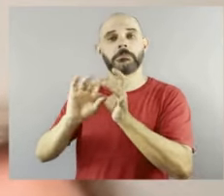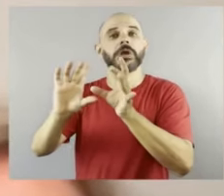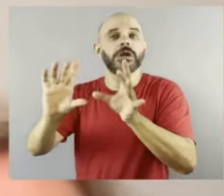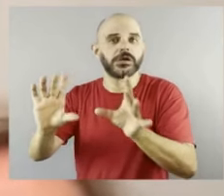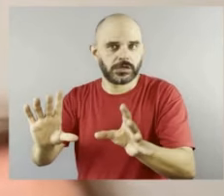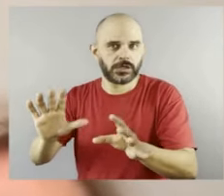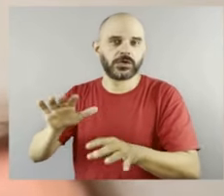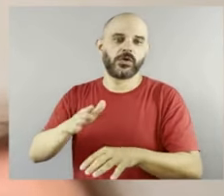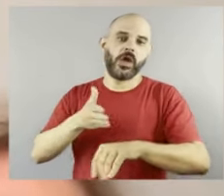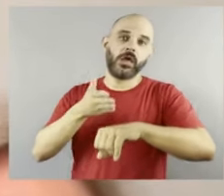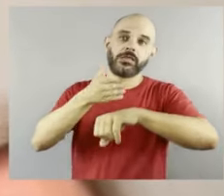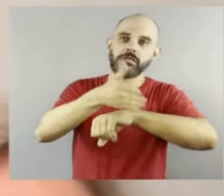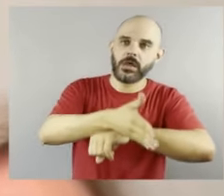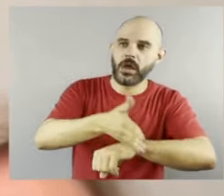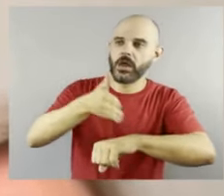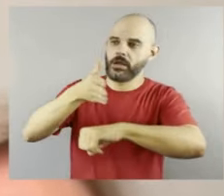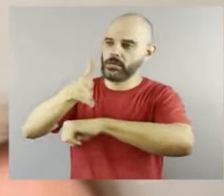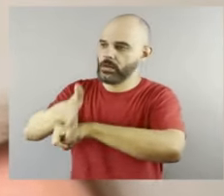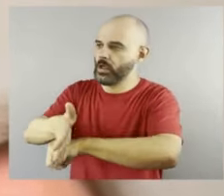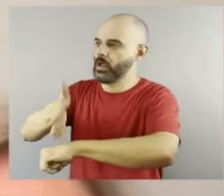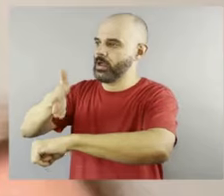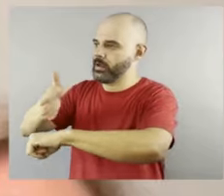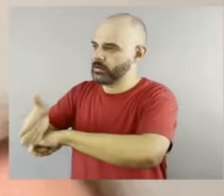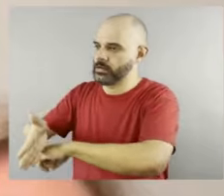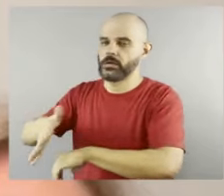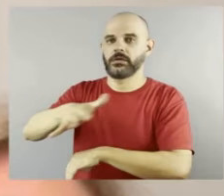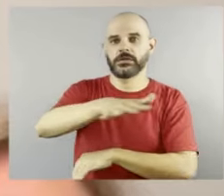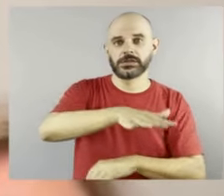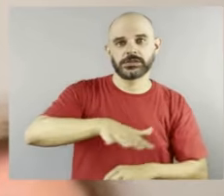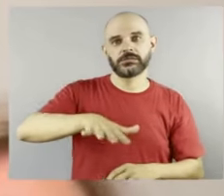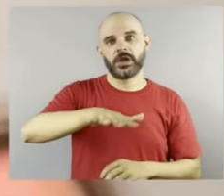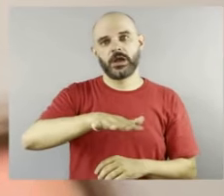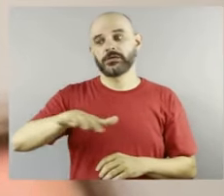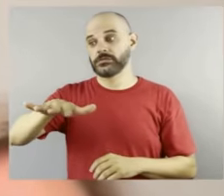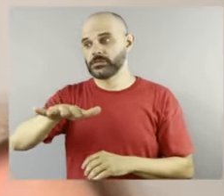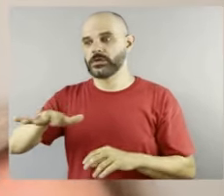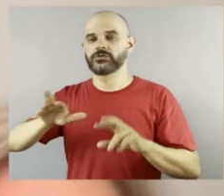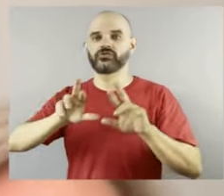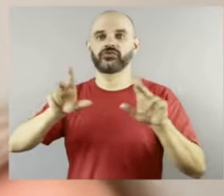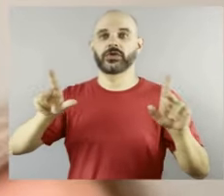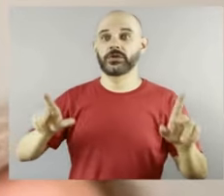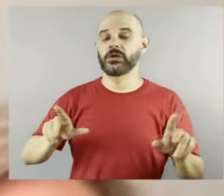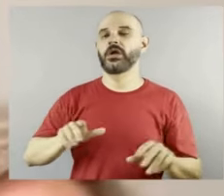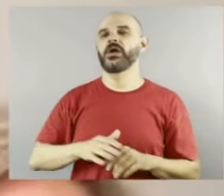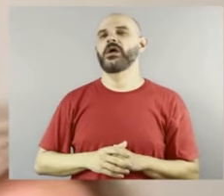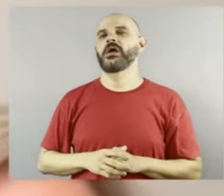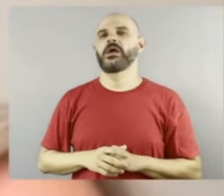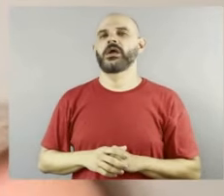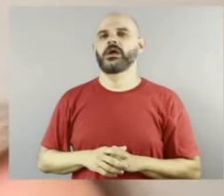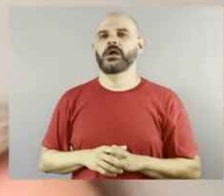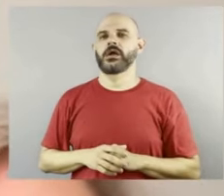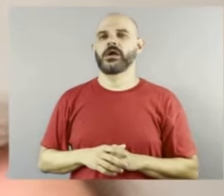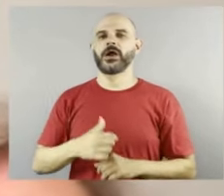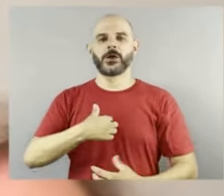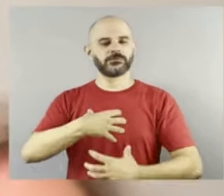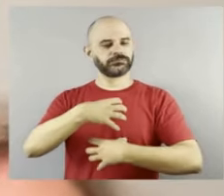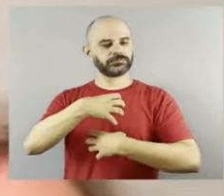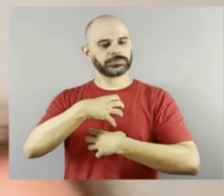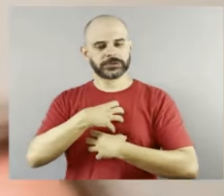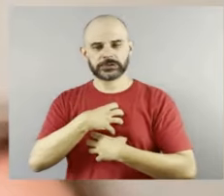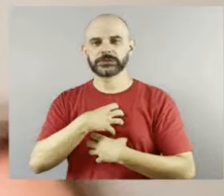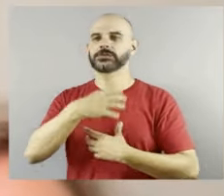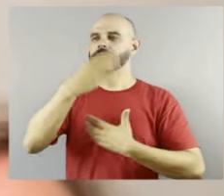é o que eu estava falando, é muito, é muito, eu me sinto muito gratificada, honrada e,